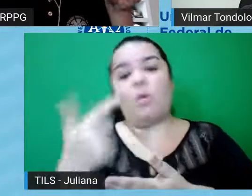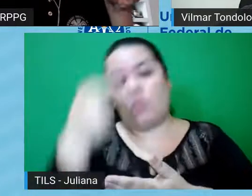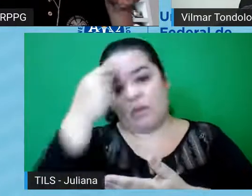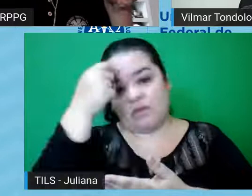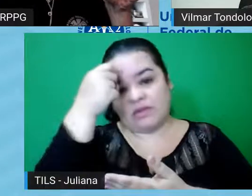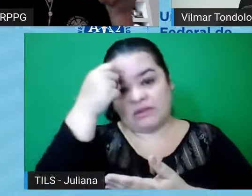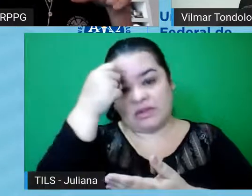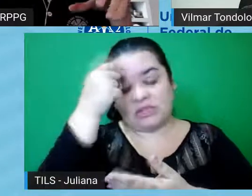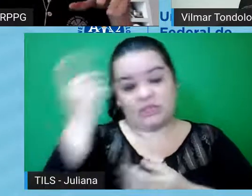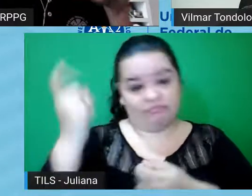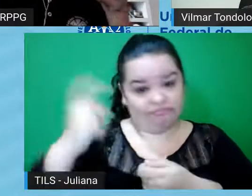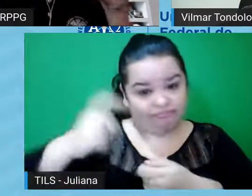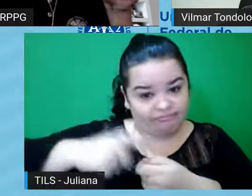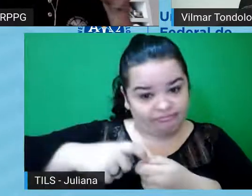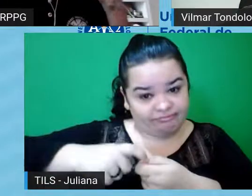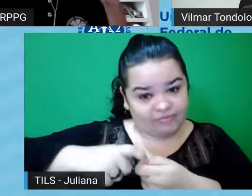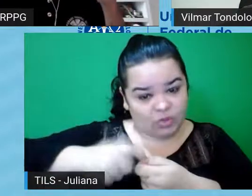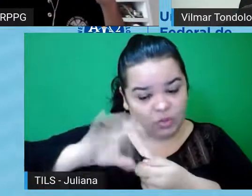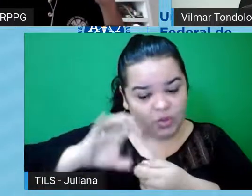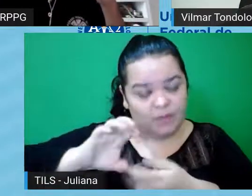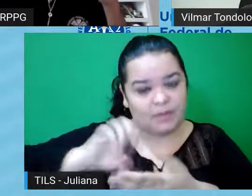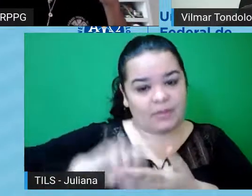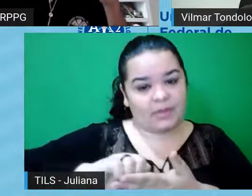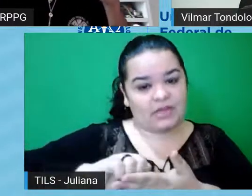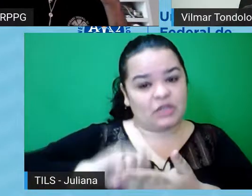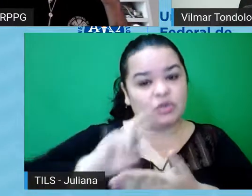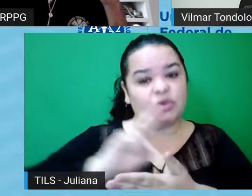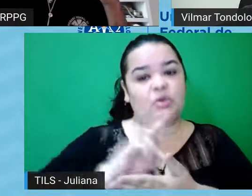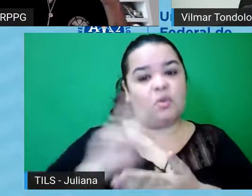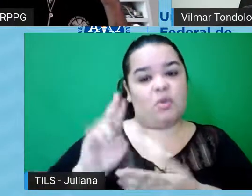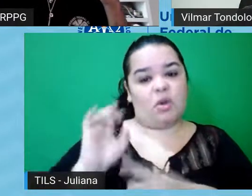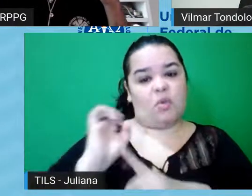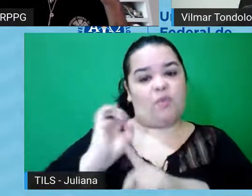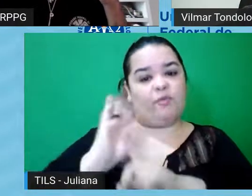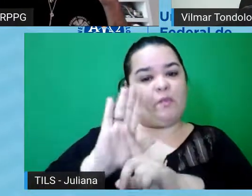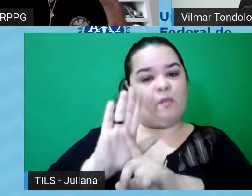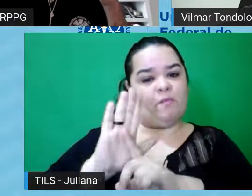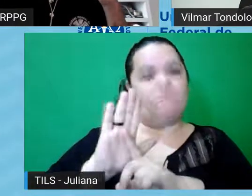estando vinculada à Universidade Federal de Pelotas, sempre vai ir para um comitê de ética em pesquisa da UFPEL.